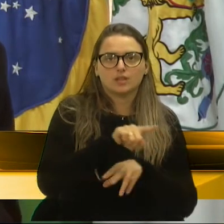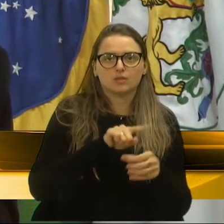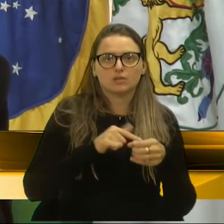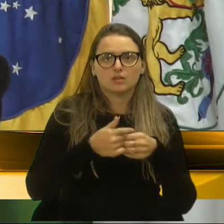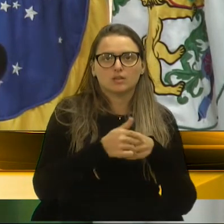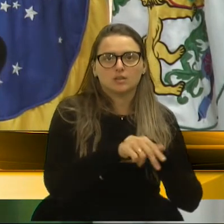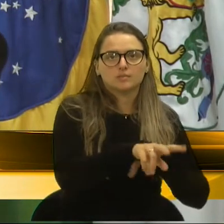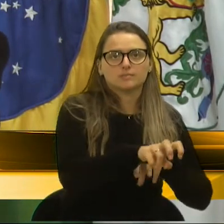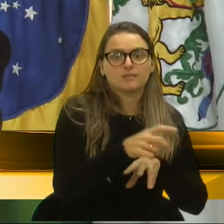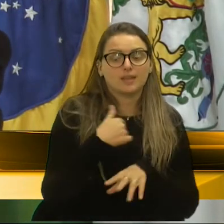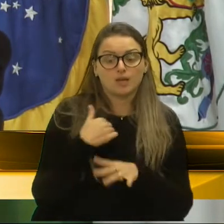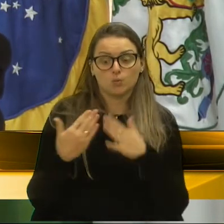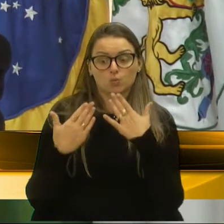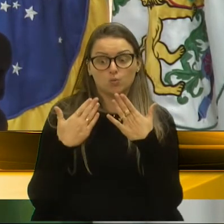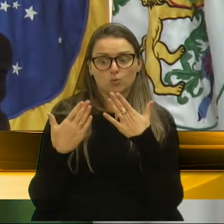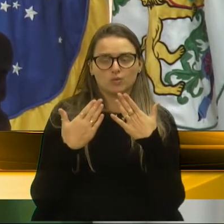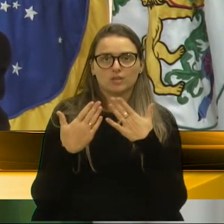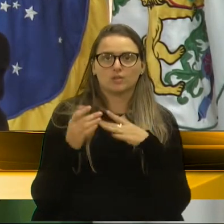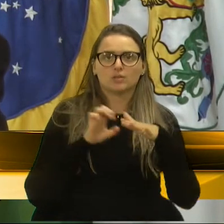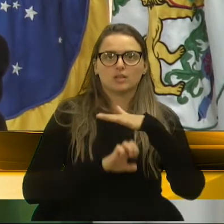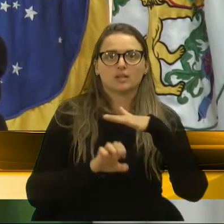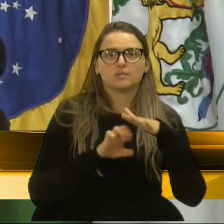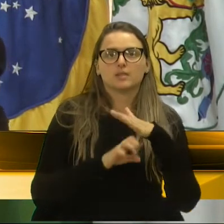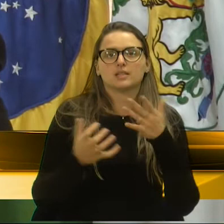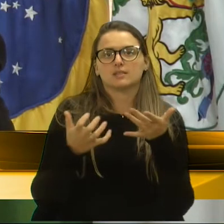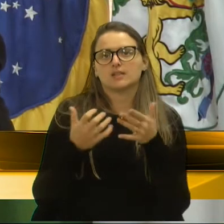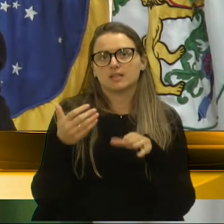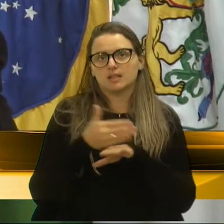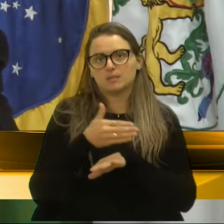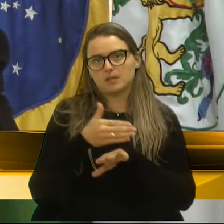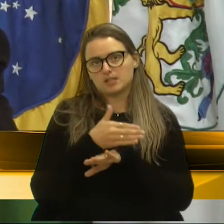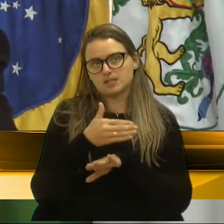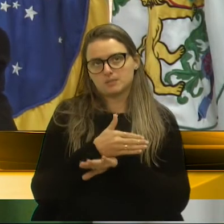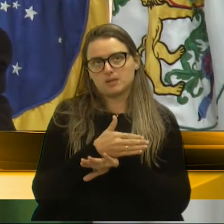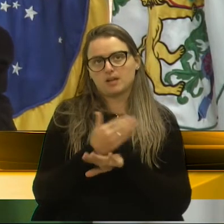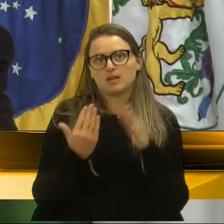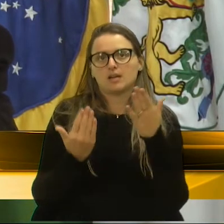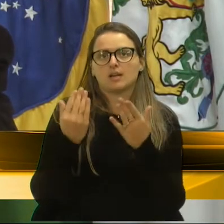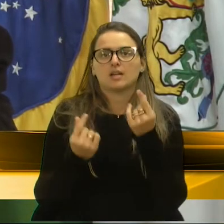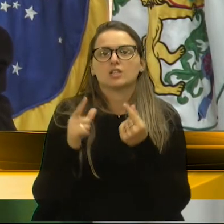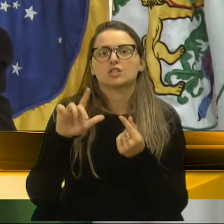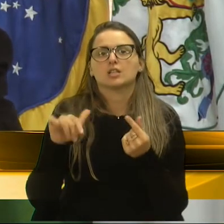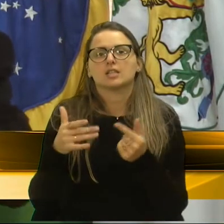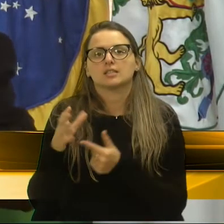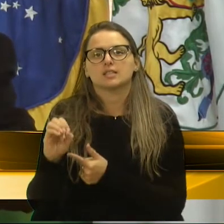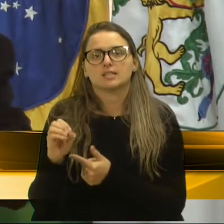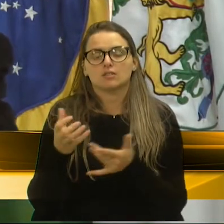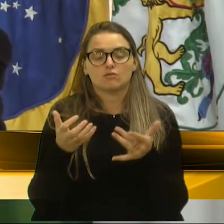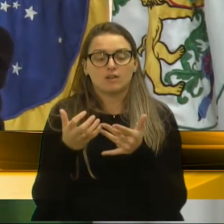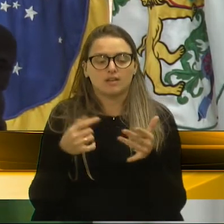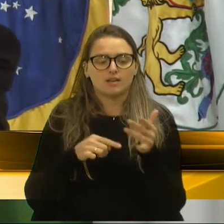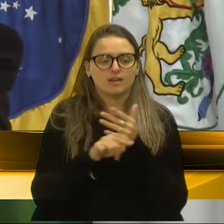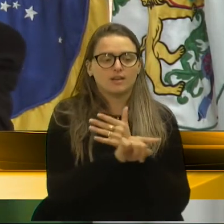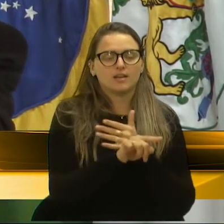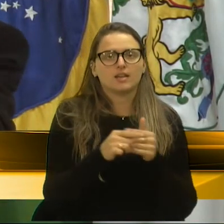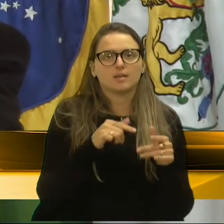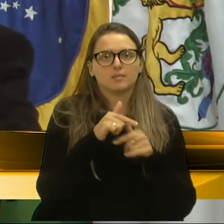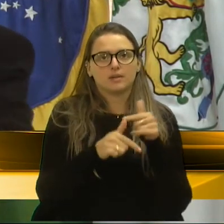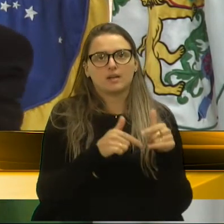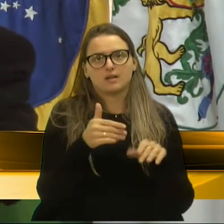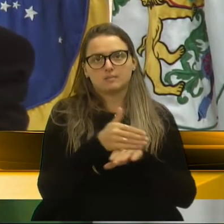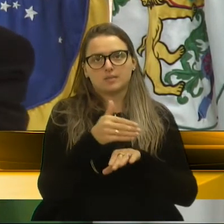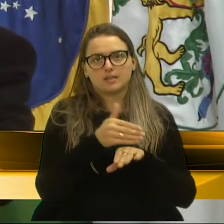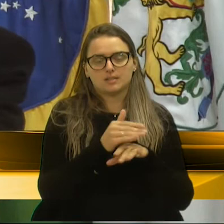Eu duvido que alguém venha aí botar um ônibus, se o cara abandonar o transporte. Hoje, alguém que se apresente para